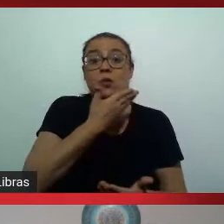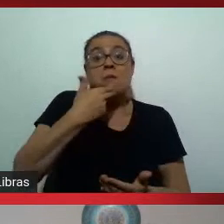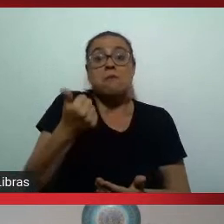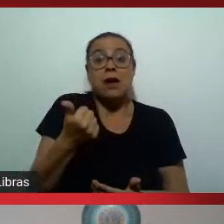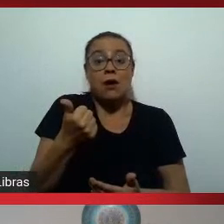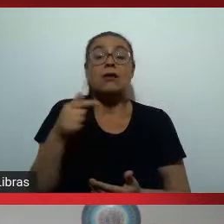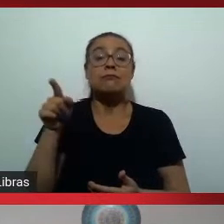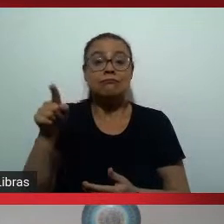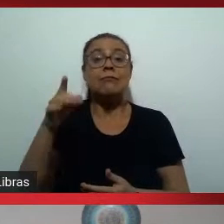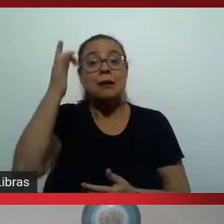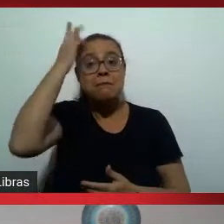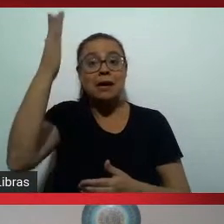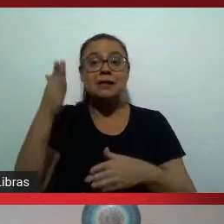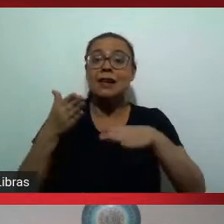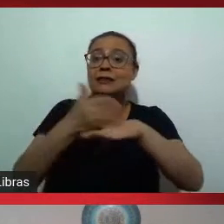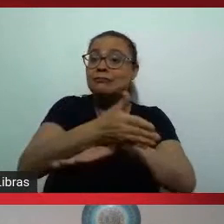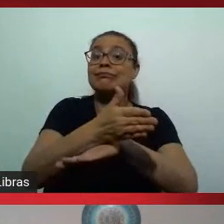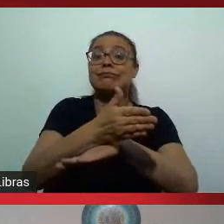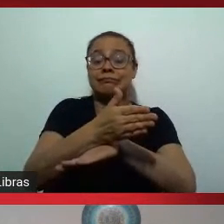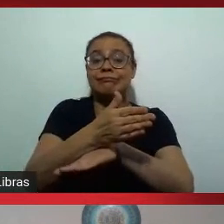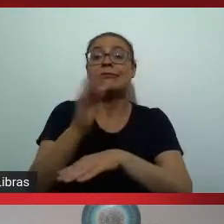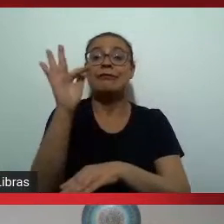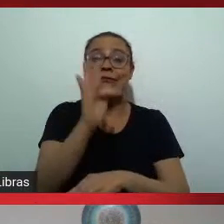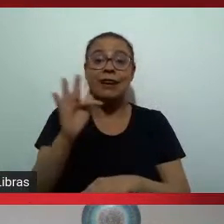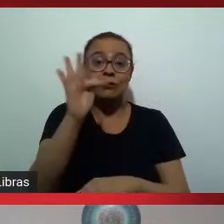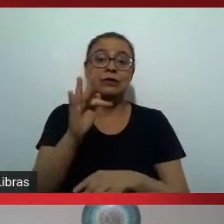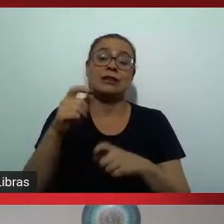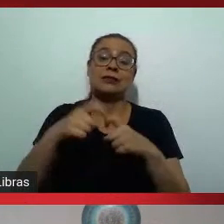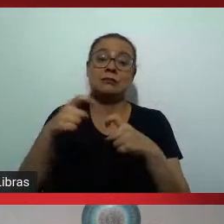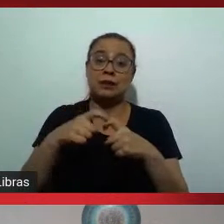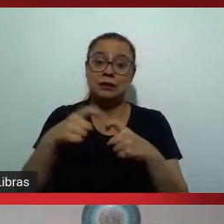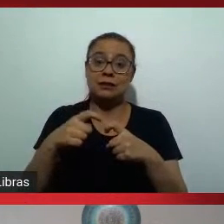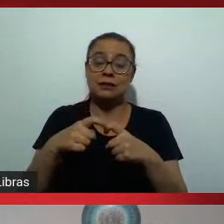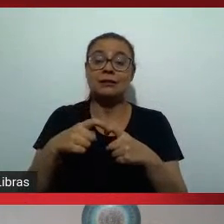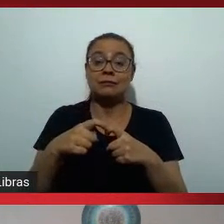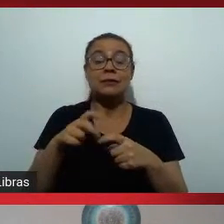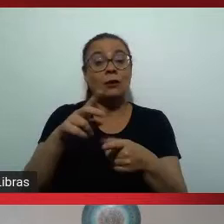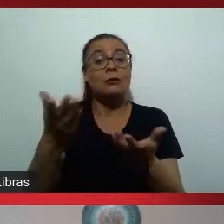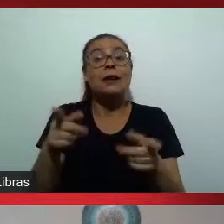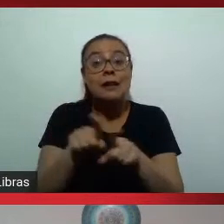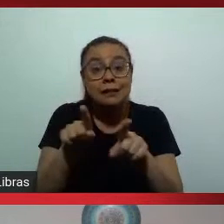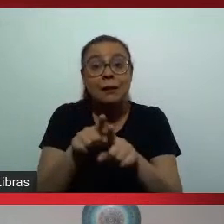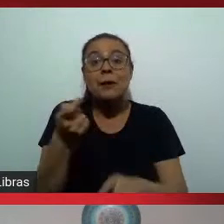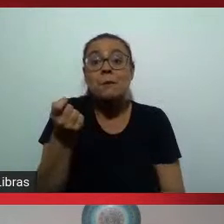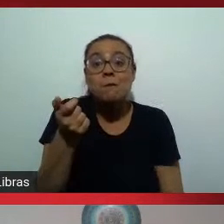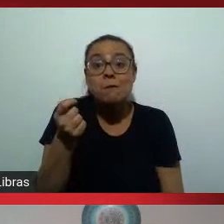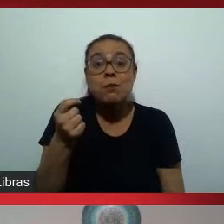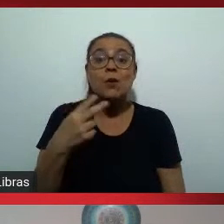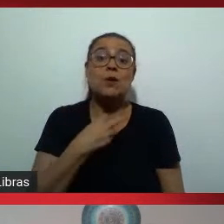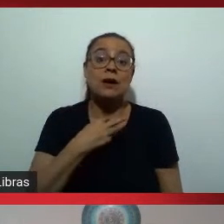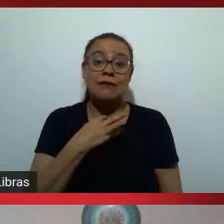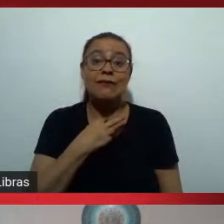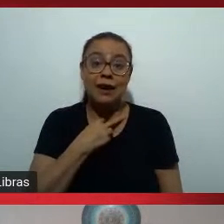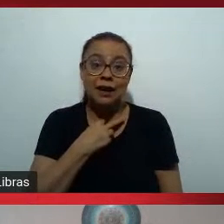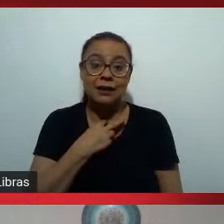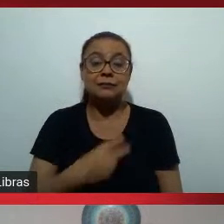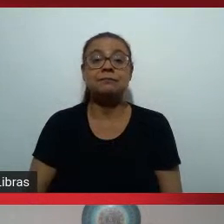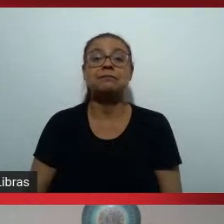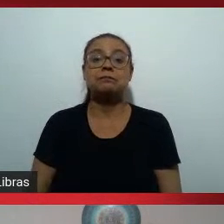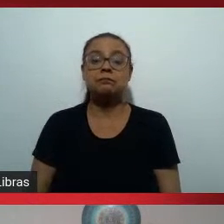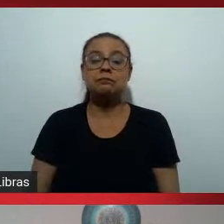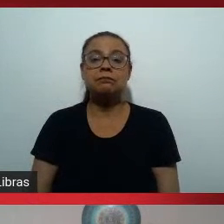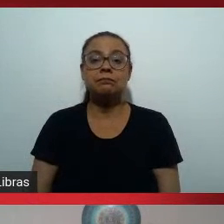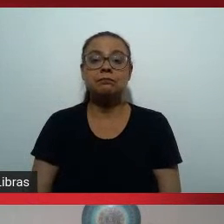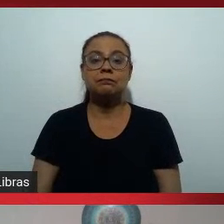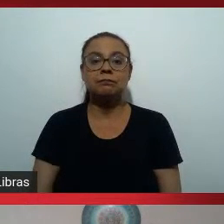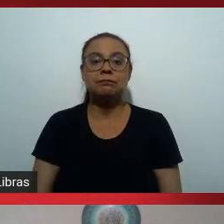nos cursos para a falar melhor então o acesso é restrito que existem poucas vagas para comparar já terminando o meu raciocínio eu já me puxava